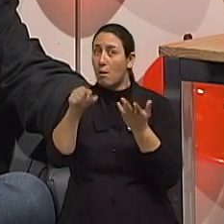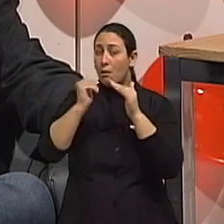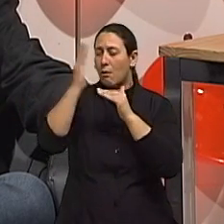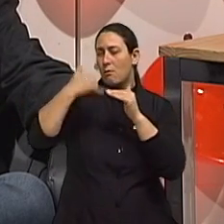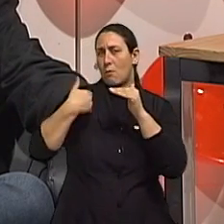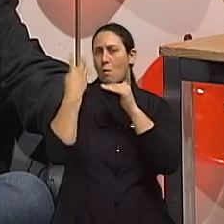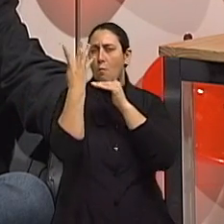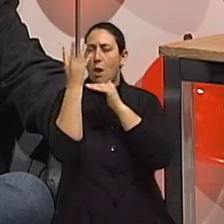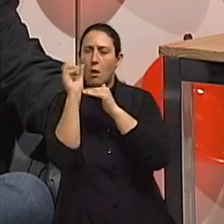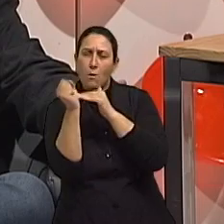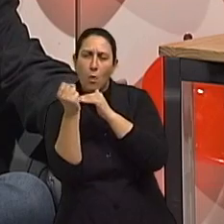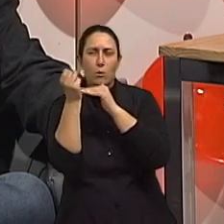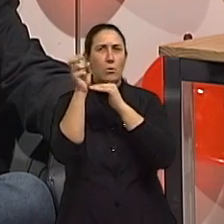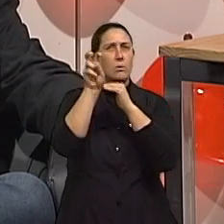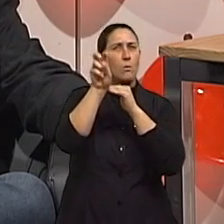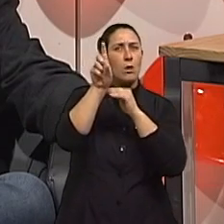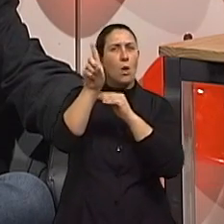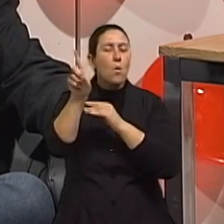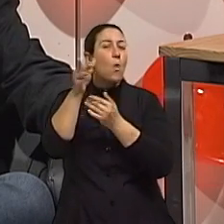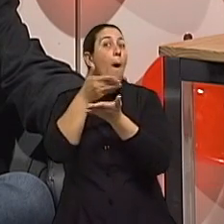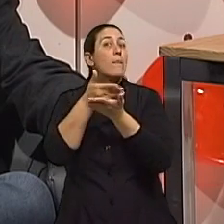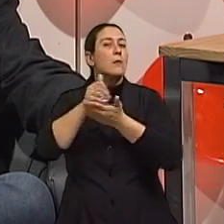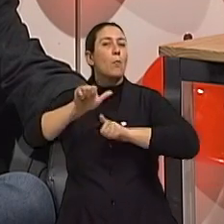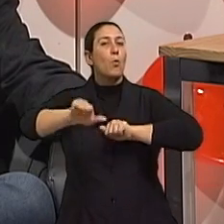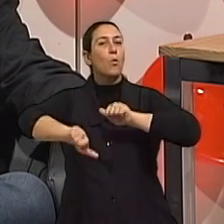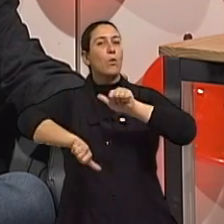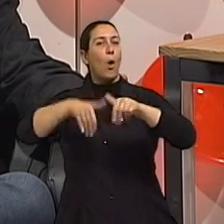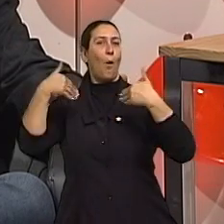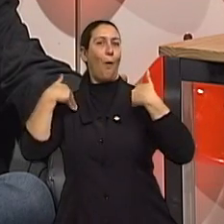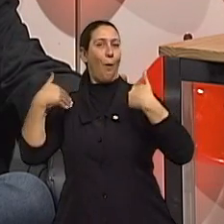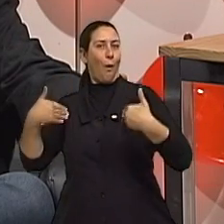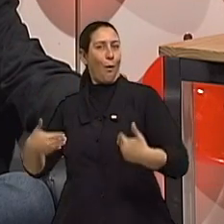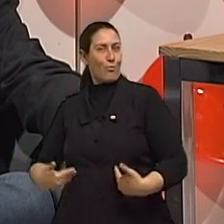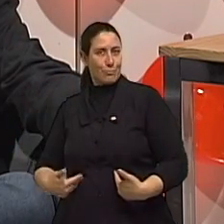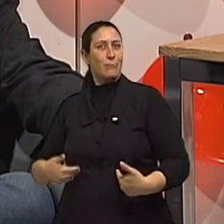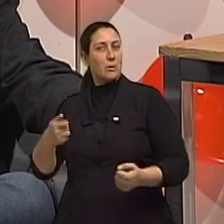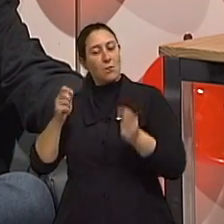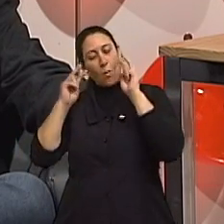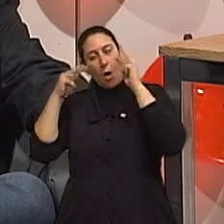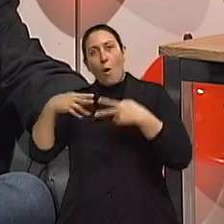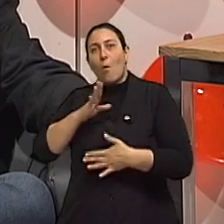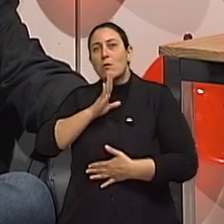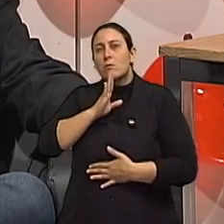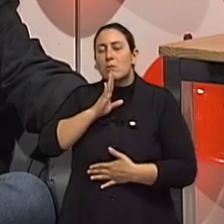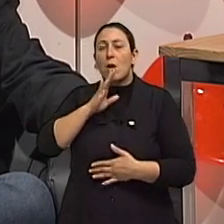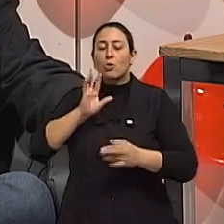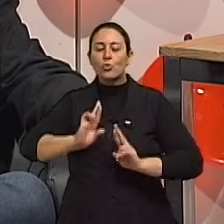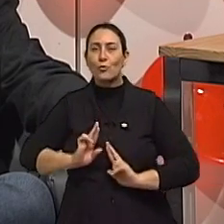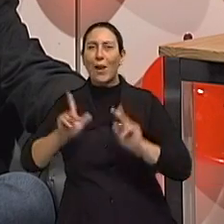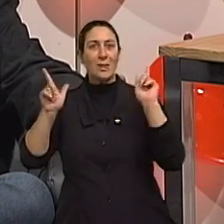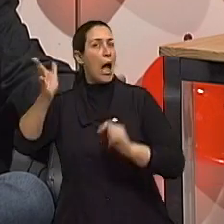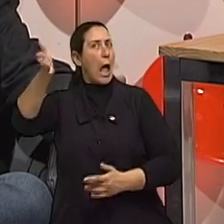51 anos, começa a ter todas umas mudanças anatômicas e fisiológicas que são importantes de se conhecer. Ele começa a reagir mais